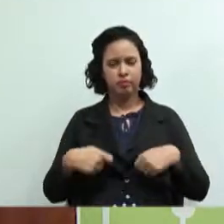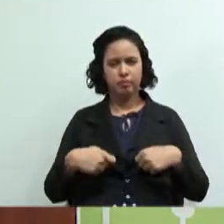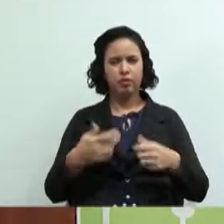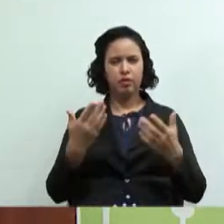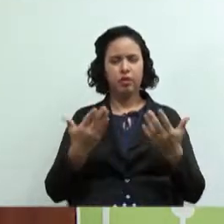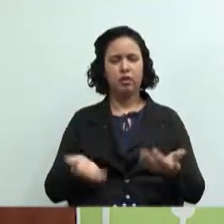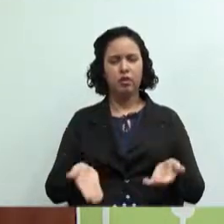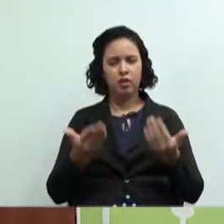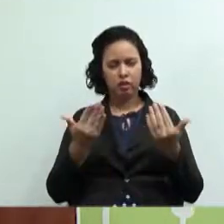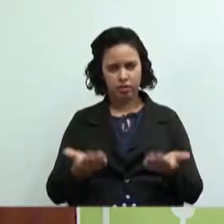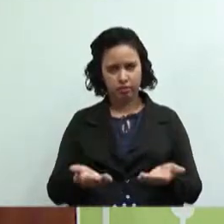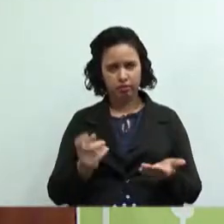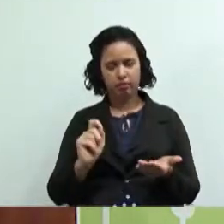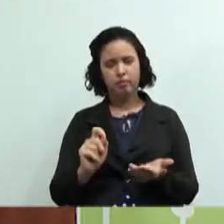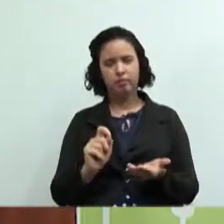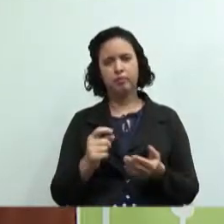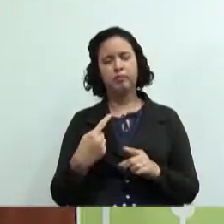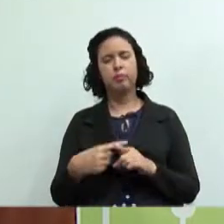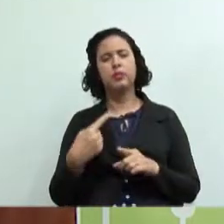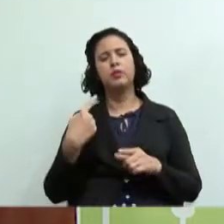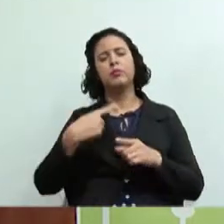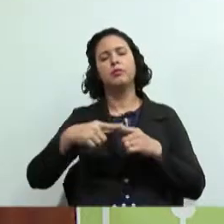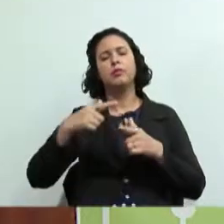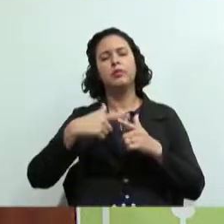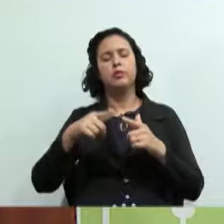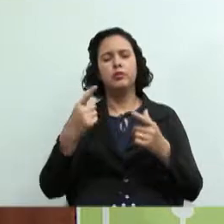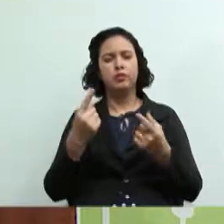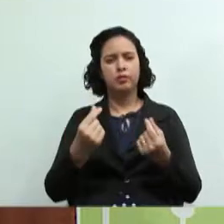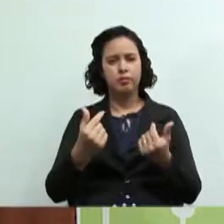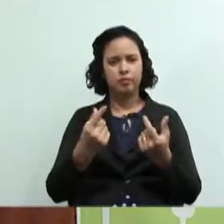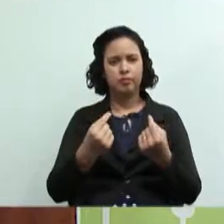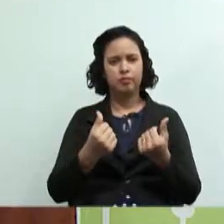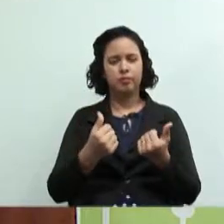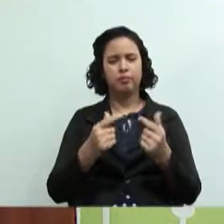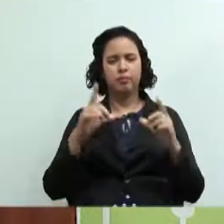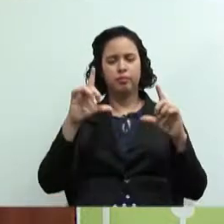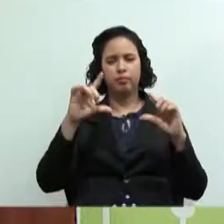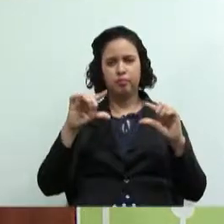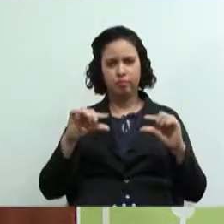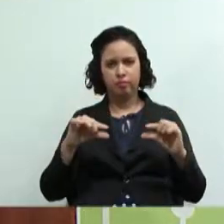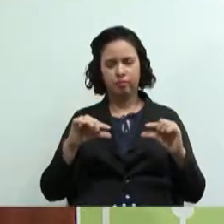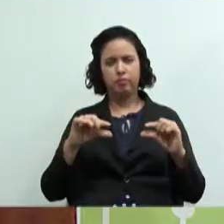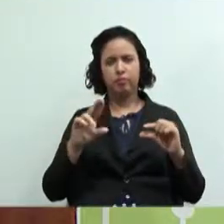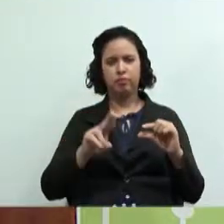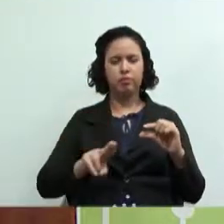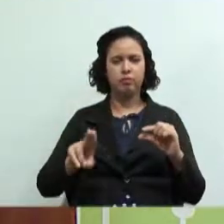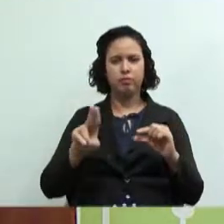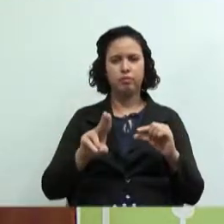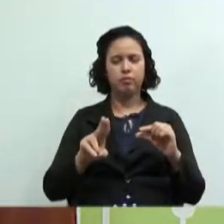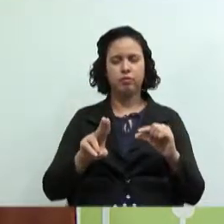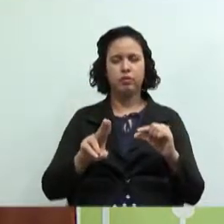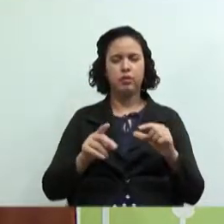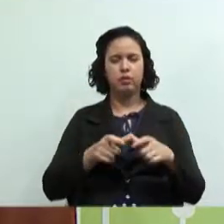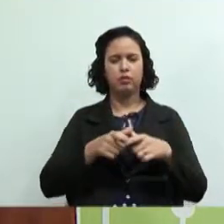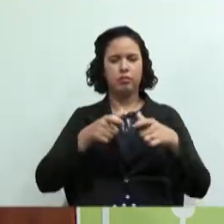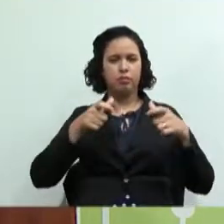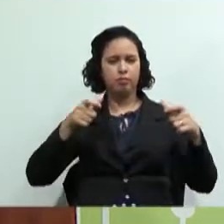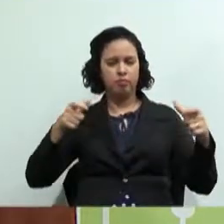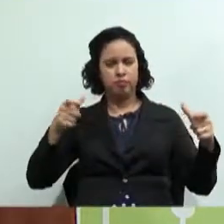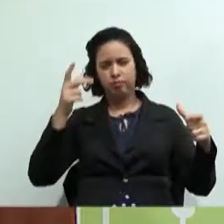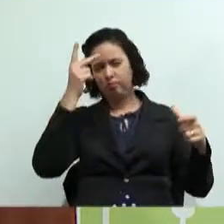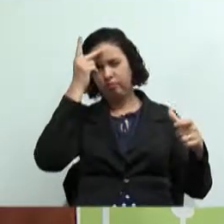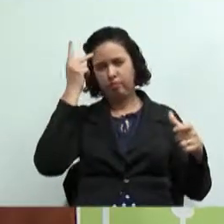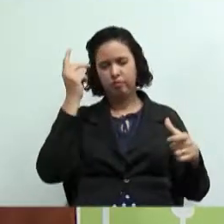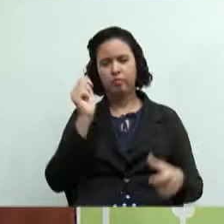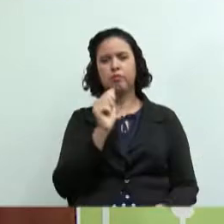leves porque as crises financeiras o baixo consumo o alto desemprego os altos